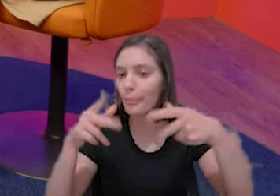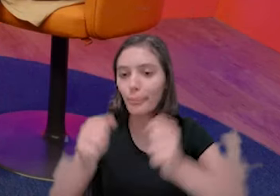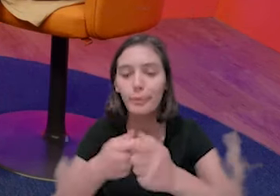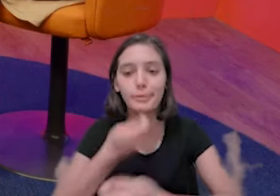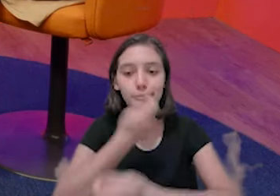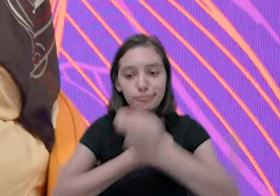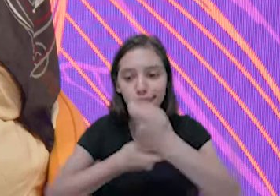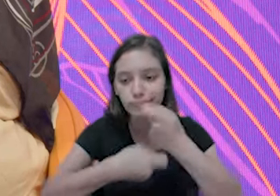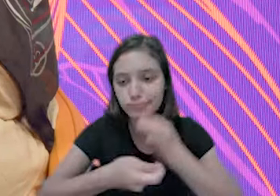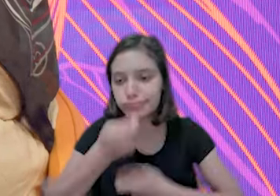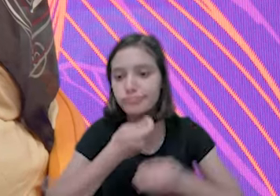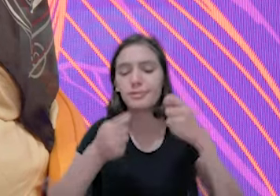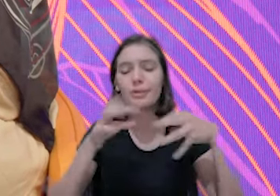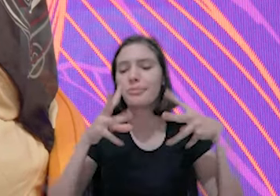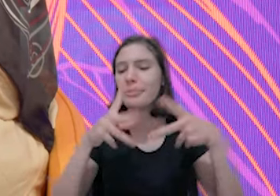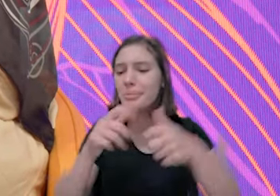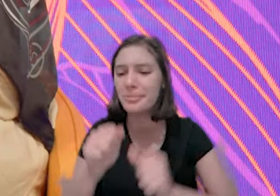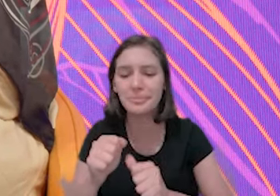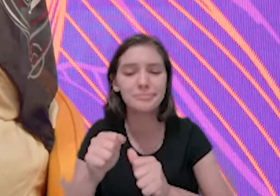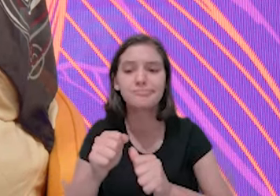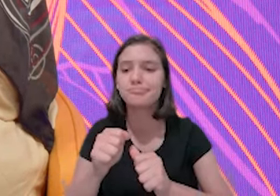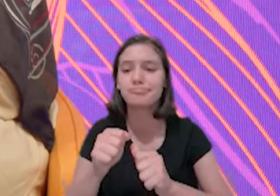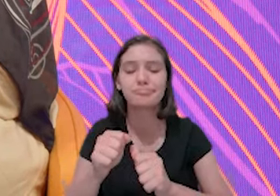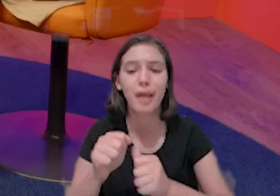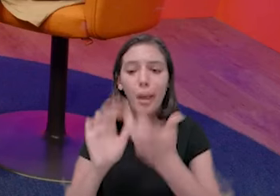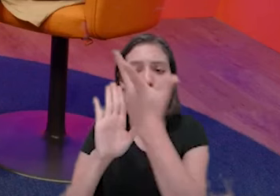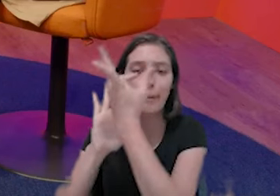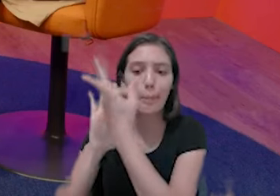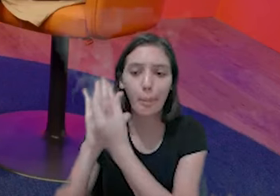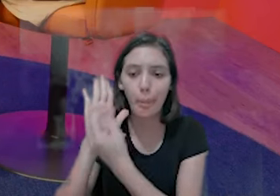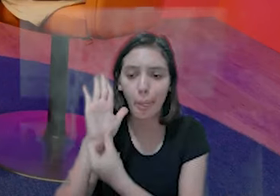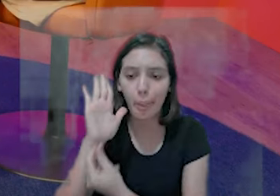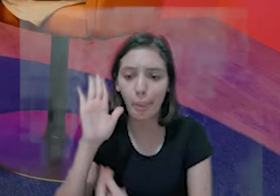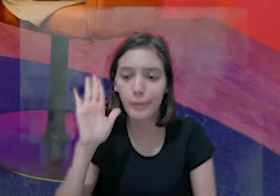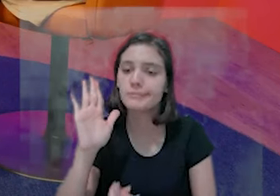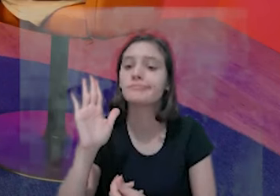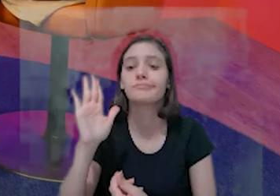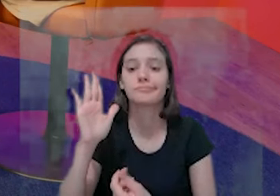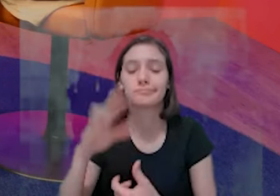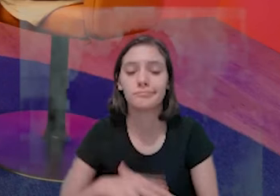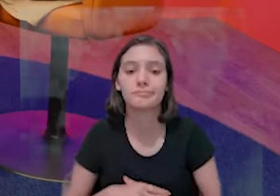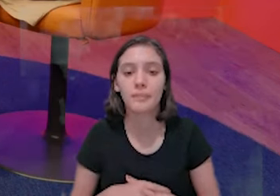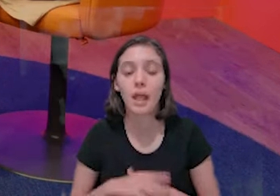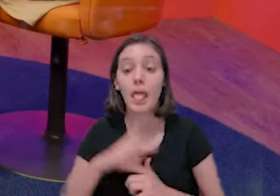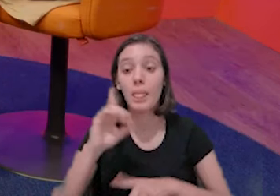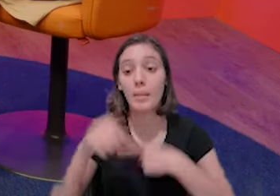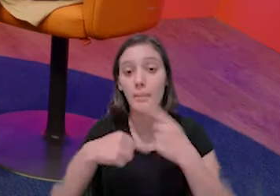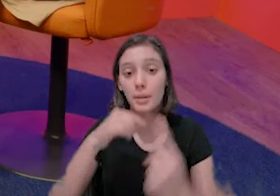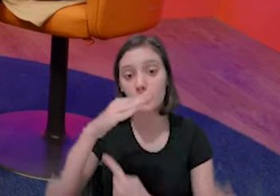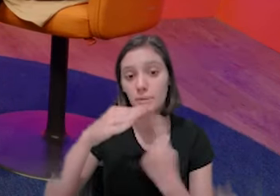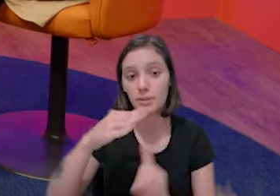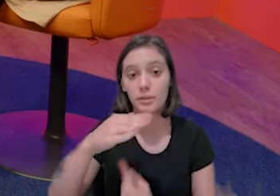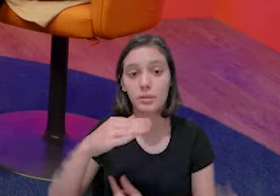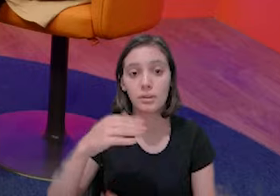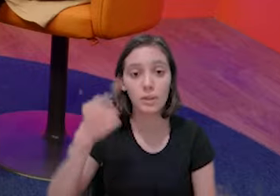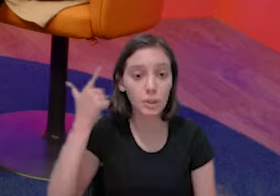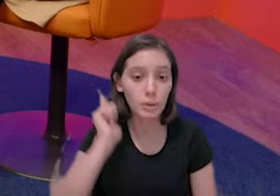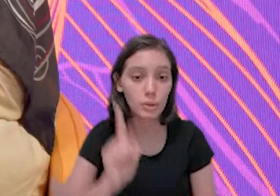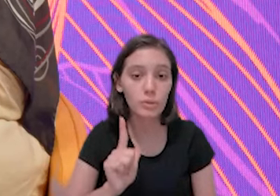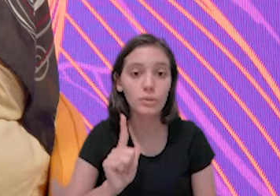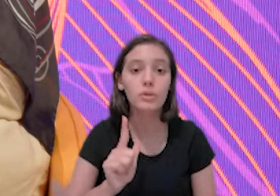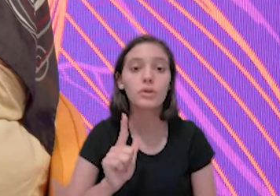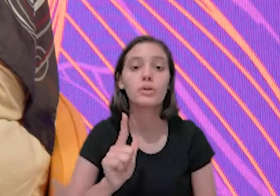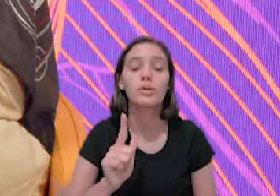tudo, tudo para a gente. Todo mundo quebrado, foi um período difícil. de pandemia,